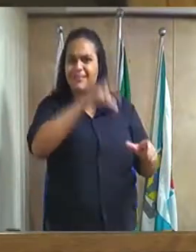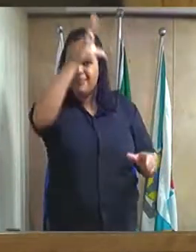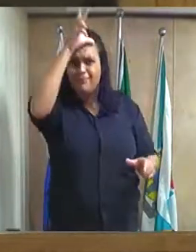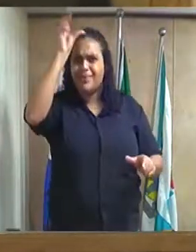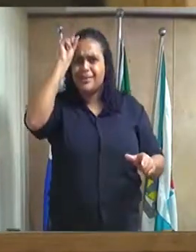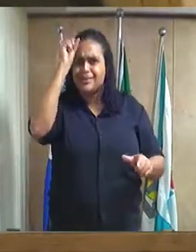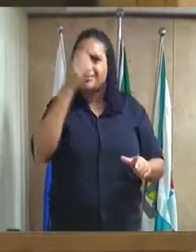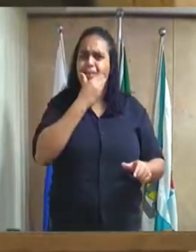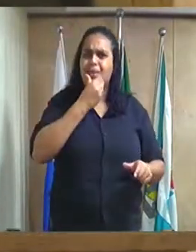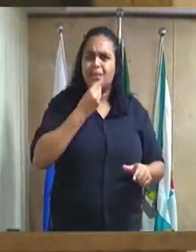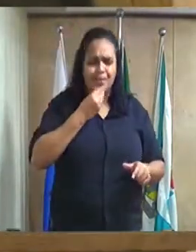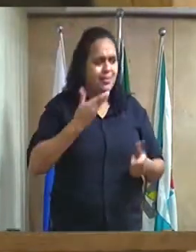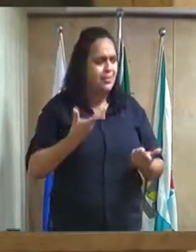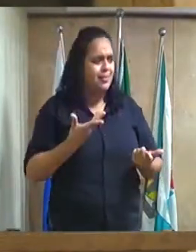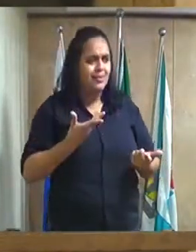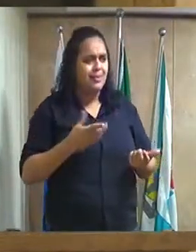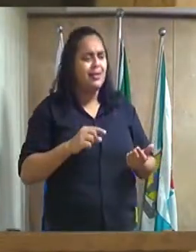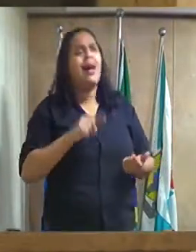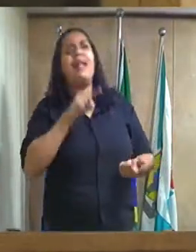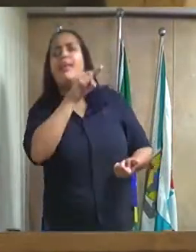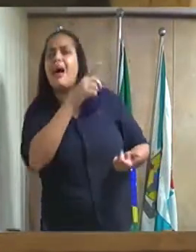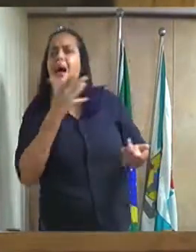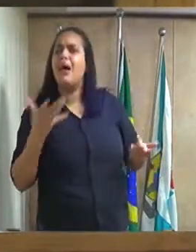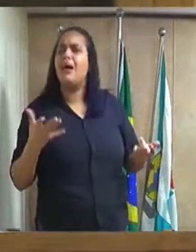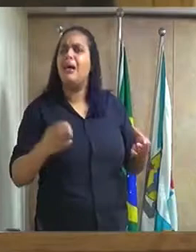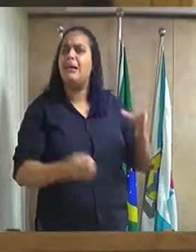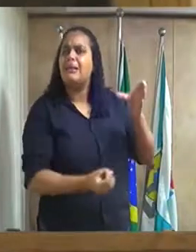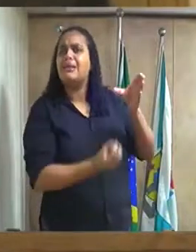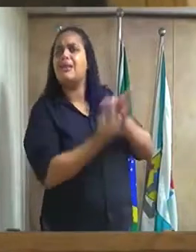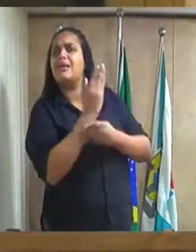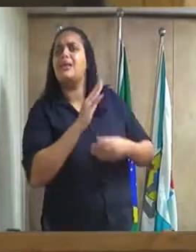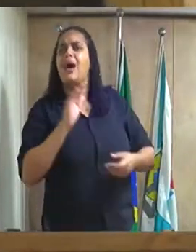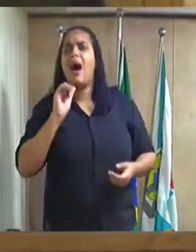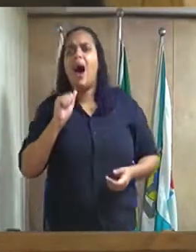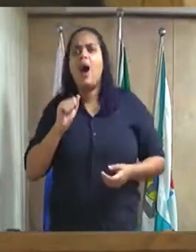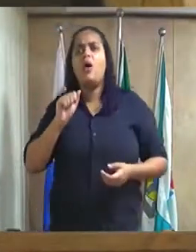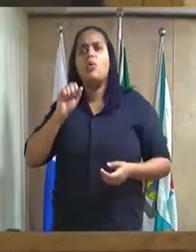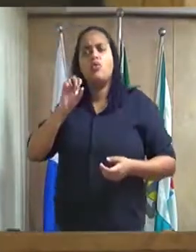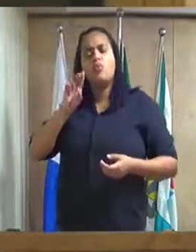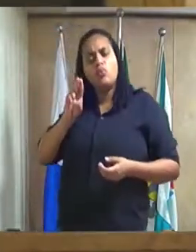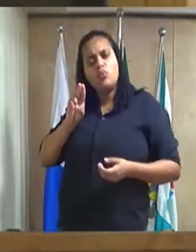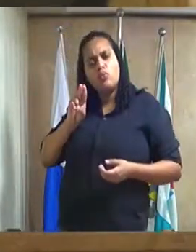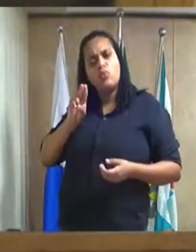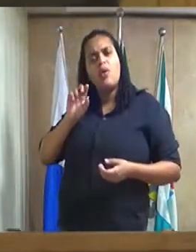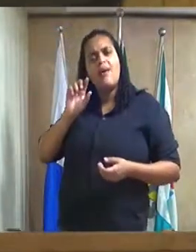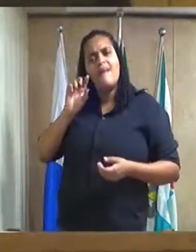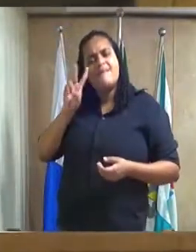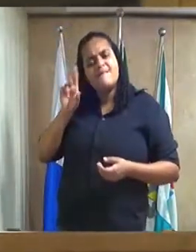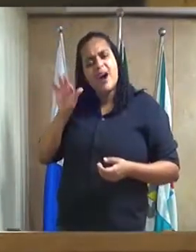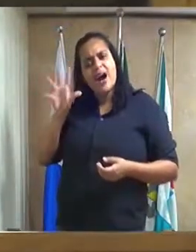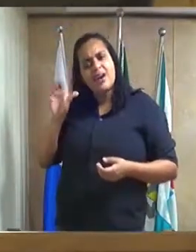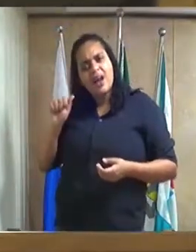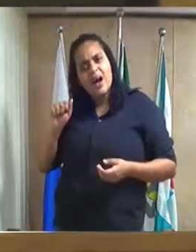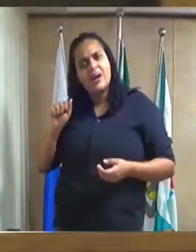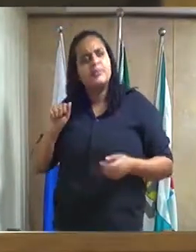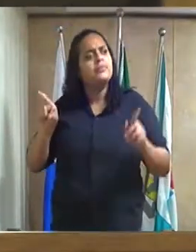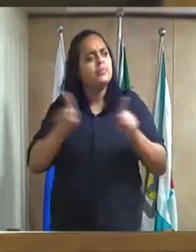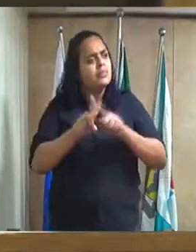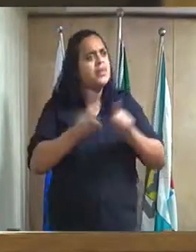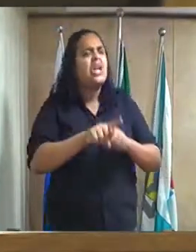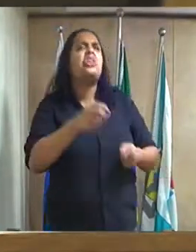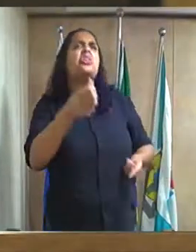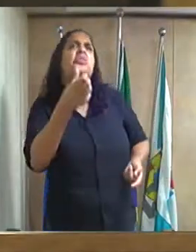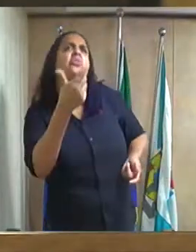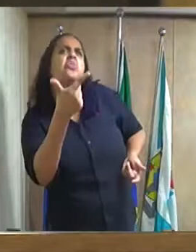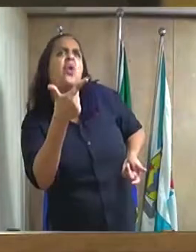fiscal para cá está lá cria o alvará eletrônico tem centenas de empresas que vai ali pega um alvará em dois, três